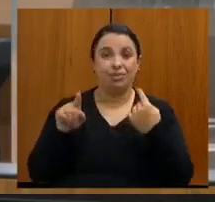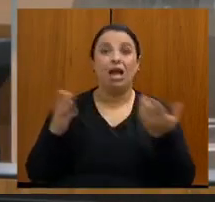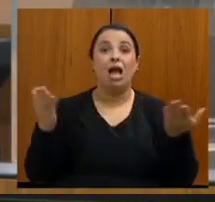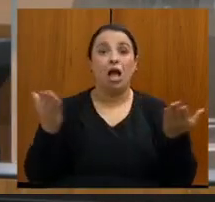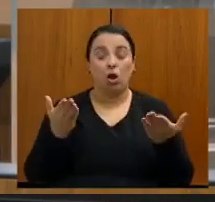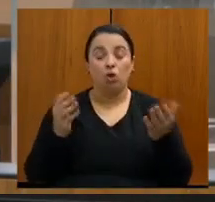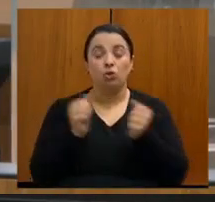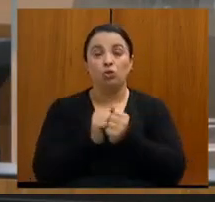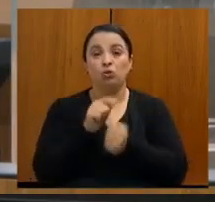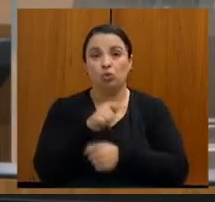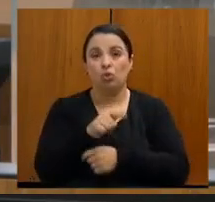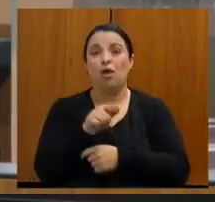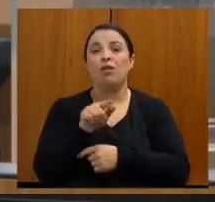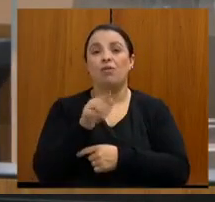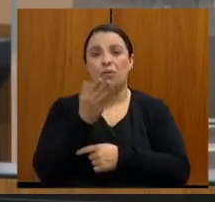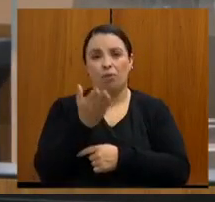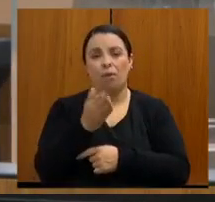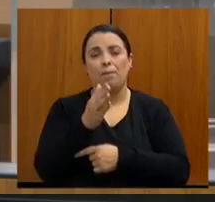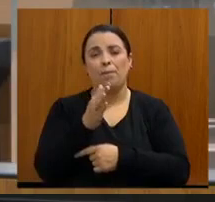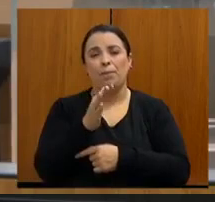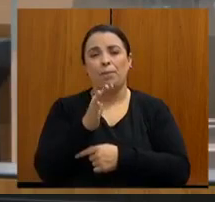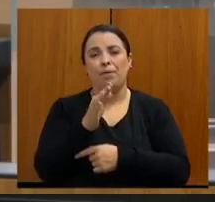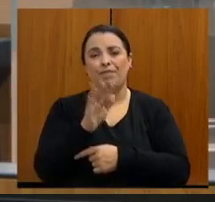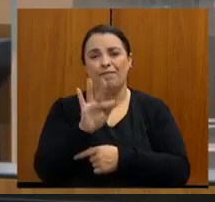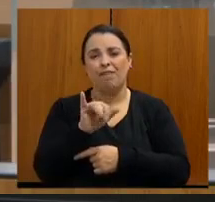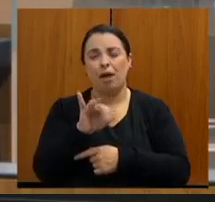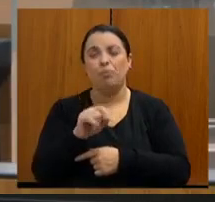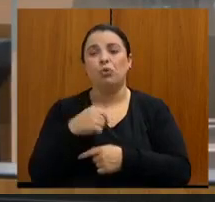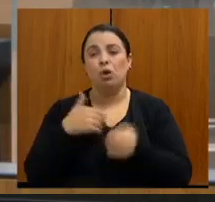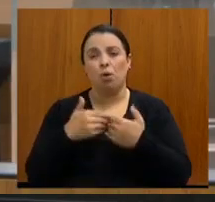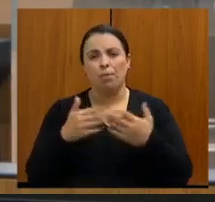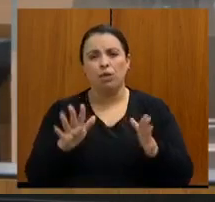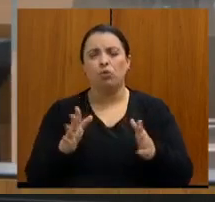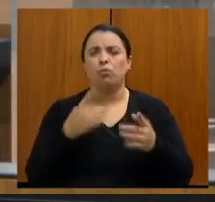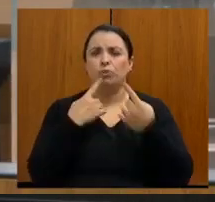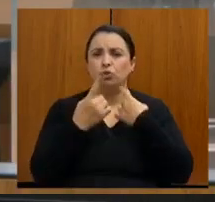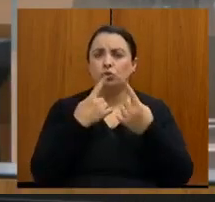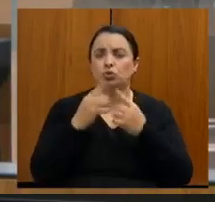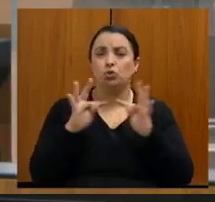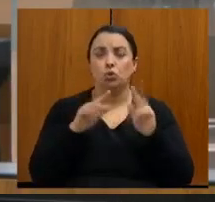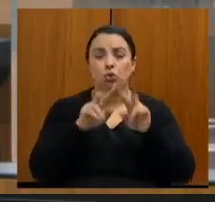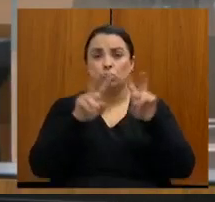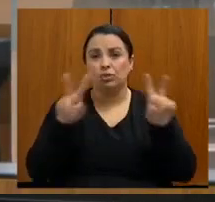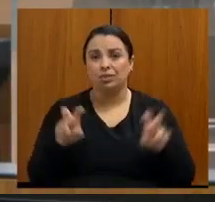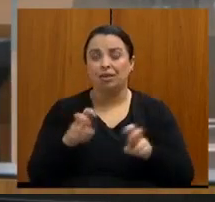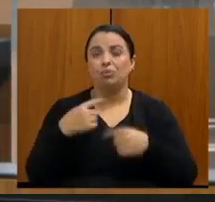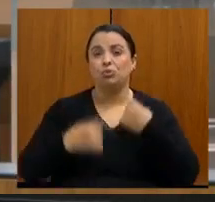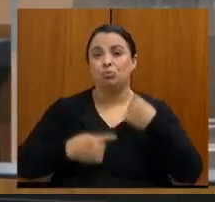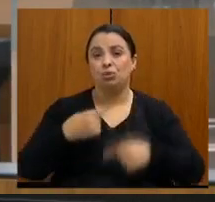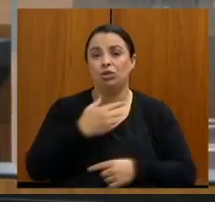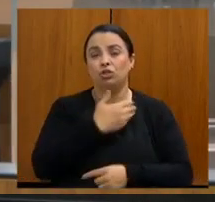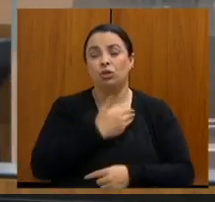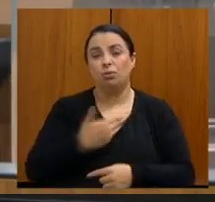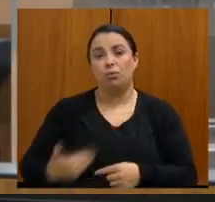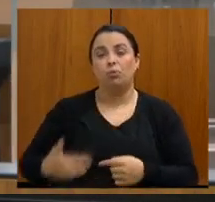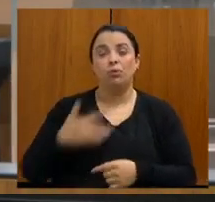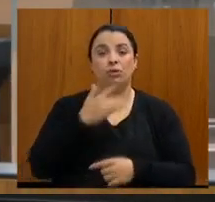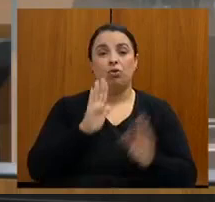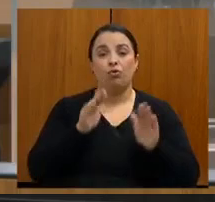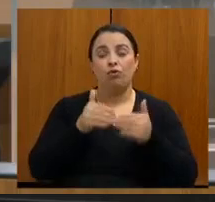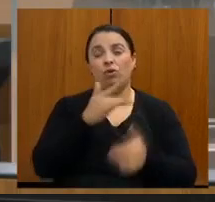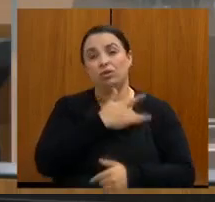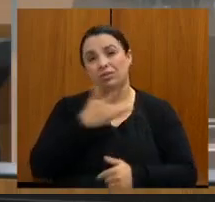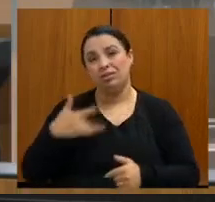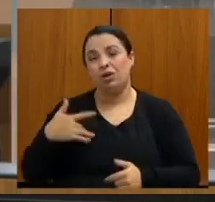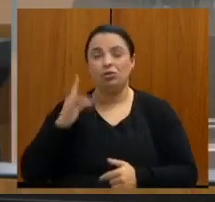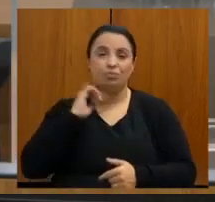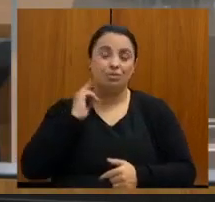uma abertura para discussão de todas as questões de políticas públicas de saúde no estado de Minas Gerais, isso é muito bom para nós,